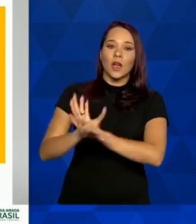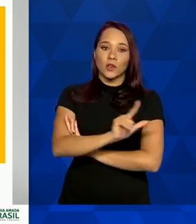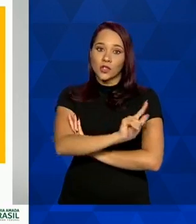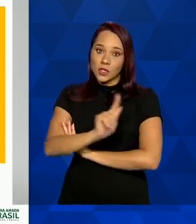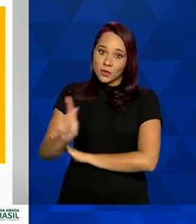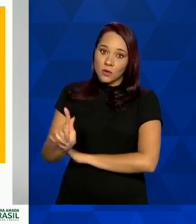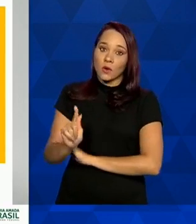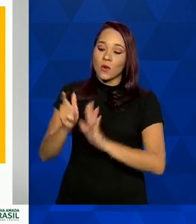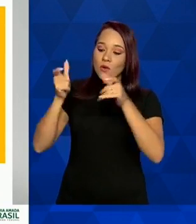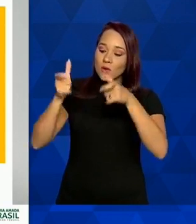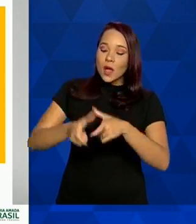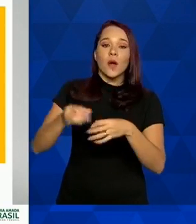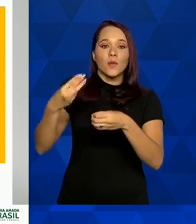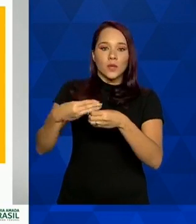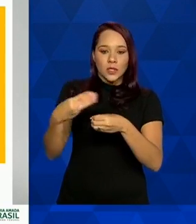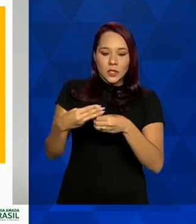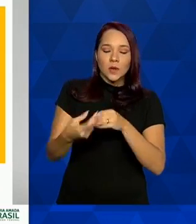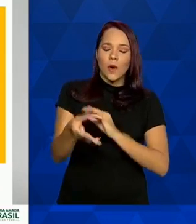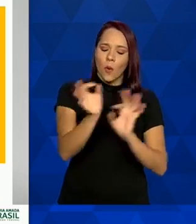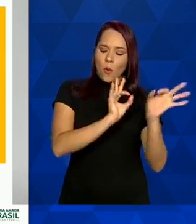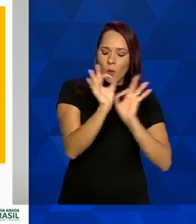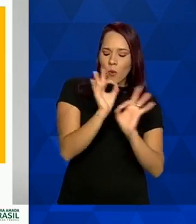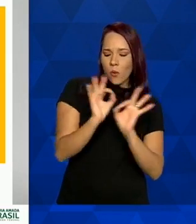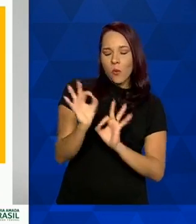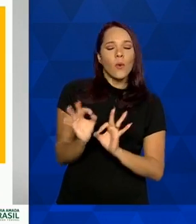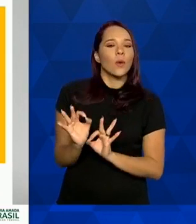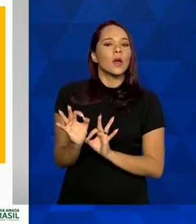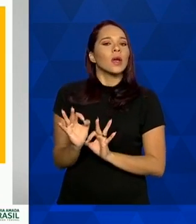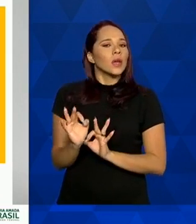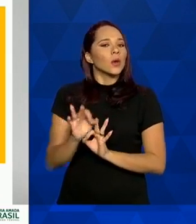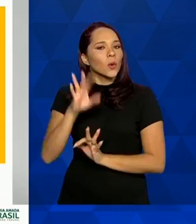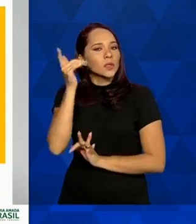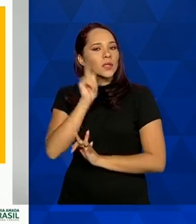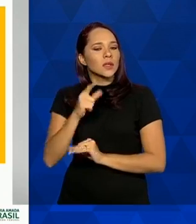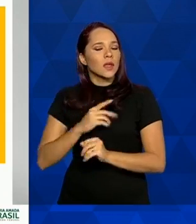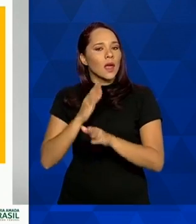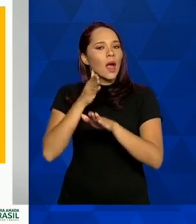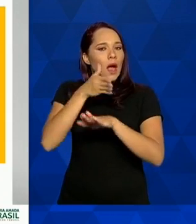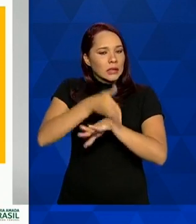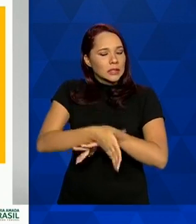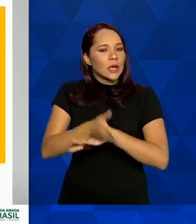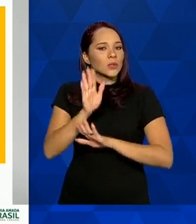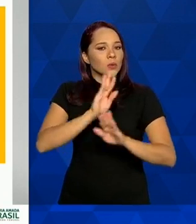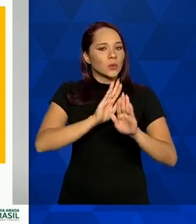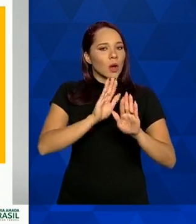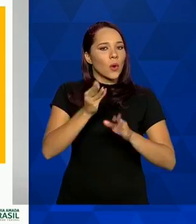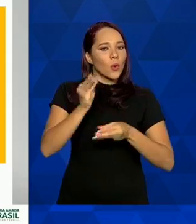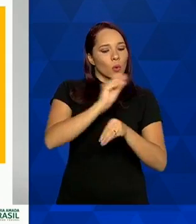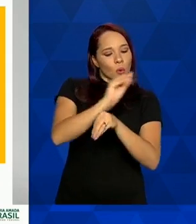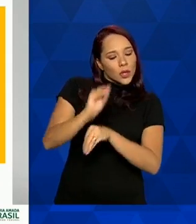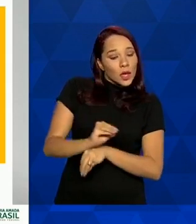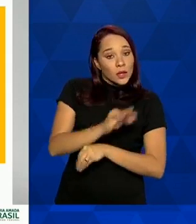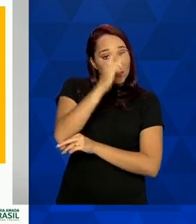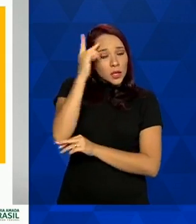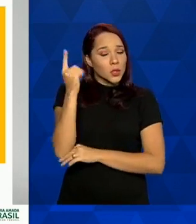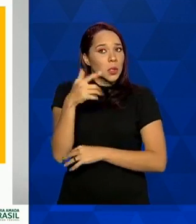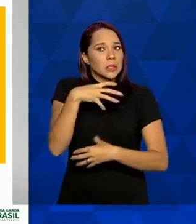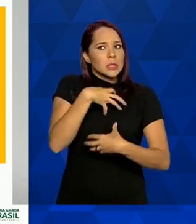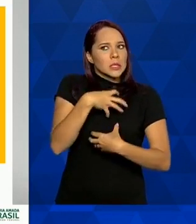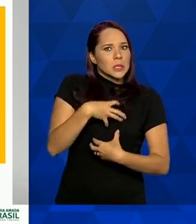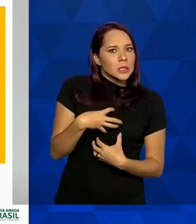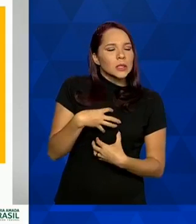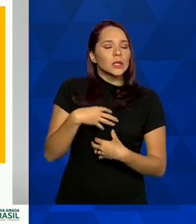do município a organizar sua rede e permitir o acesso ao cuidado, tanto das pessoas sintomáticas,